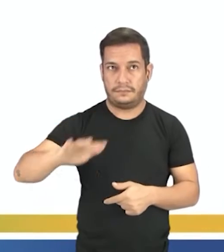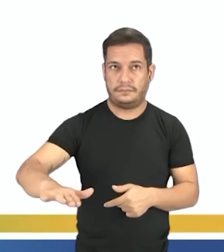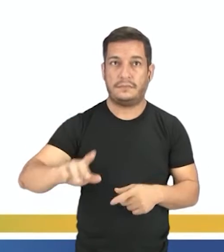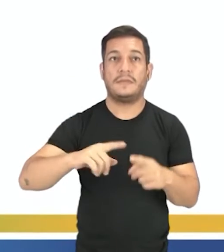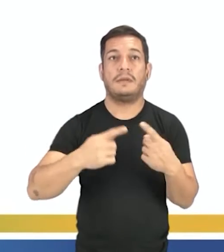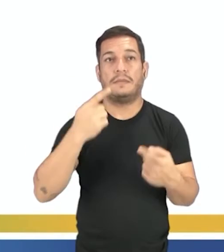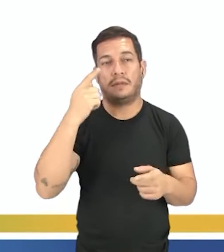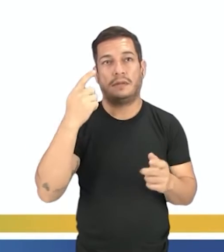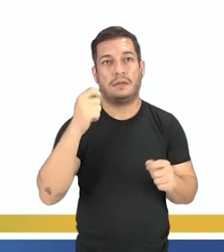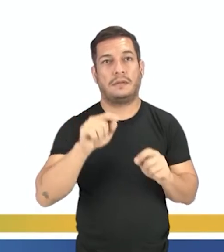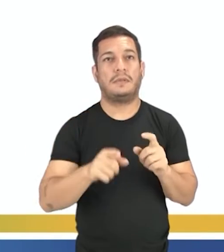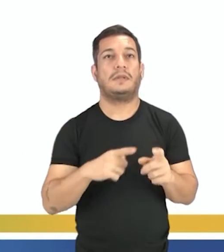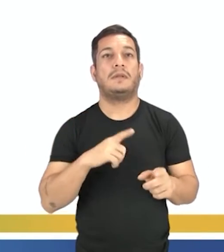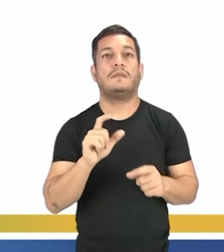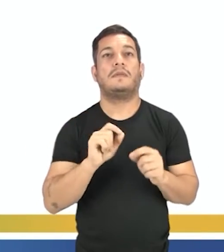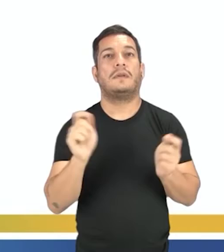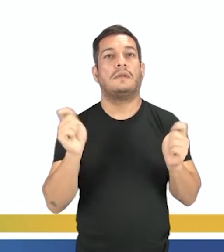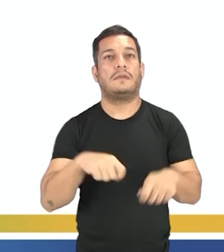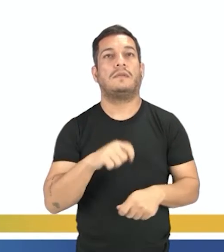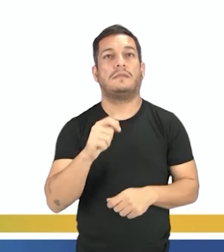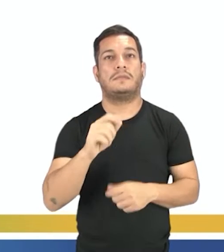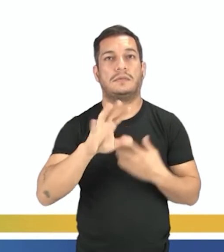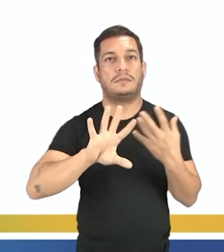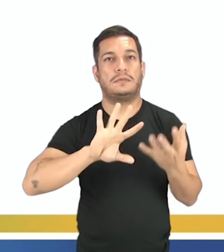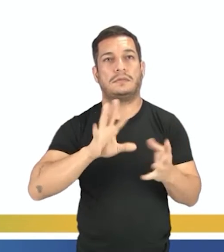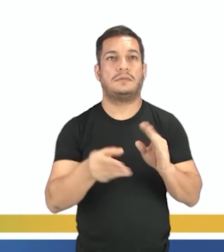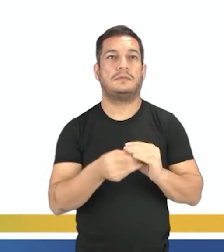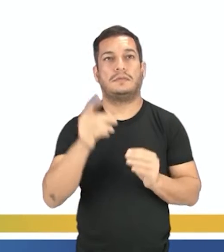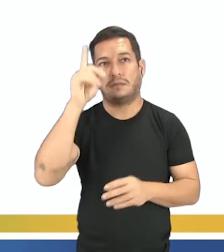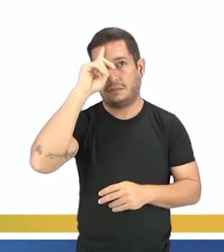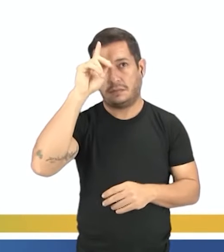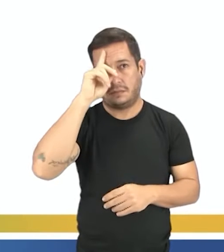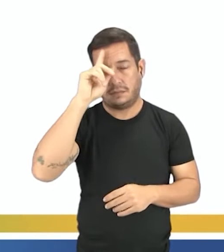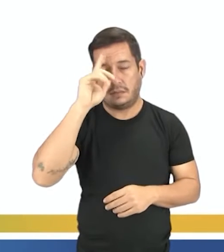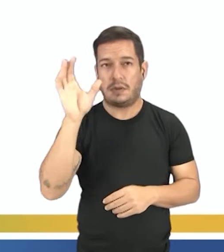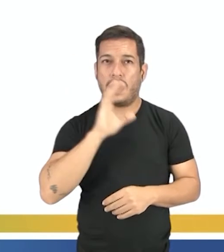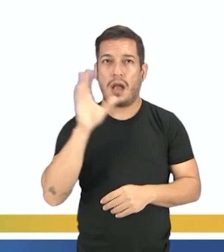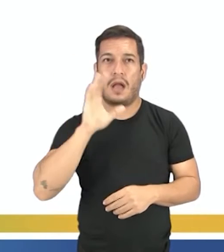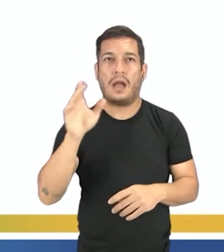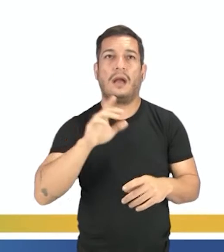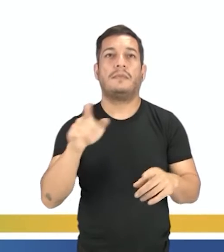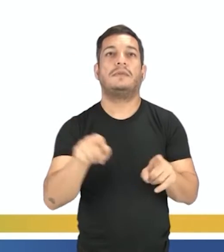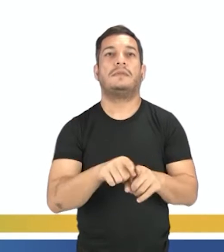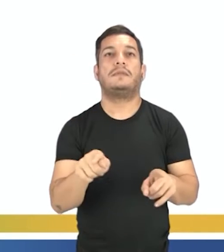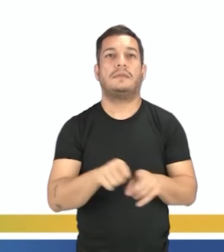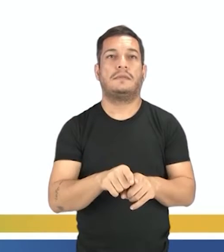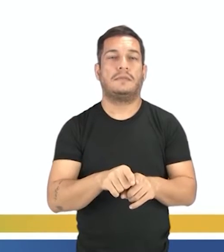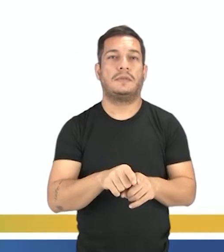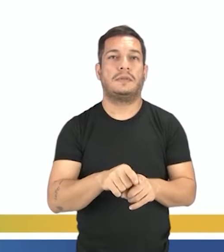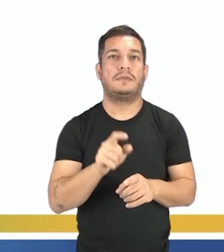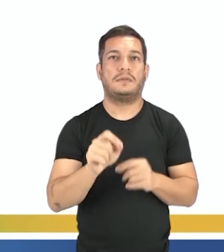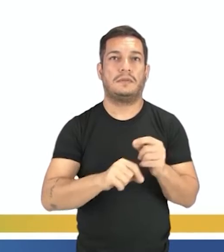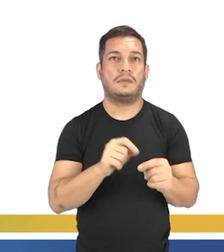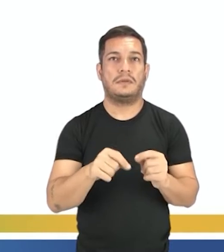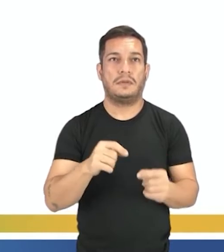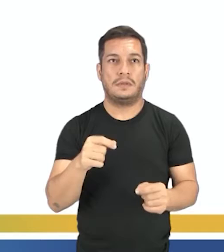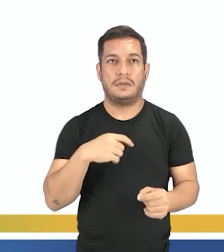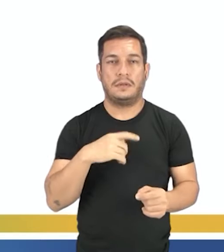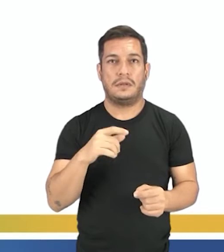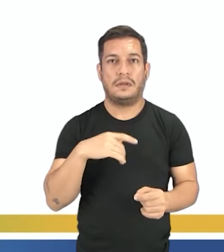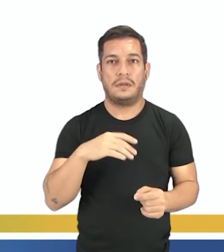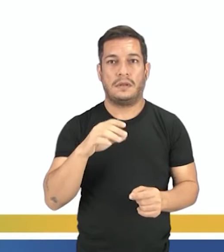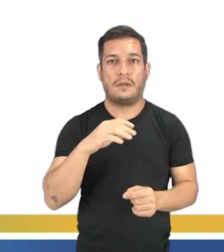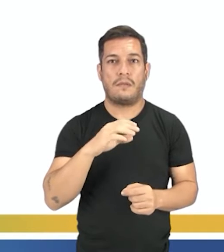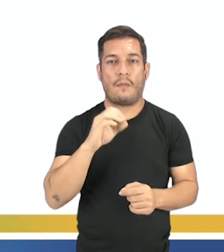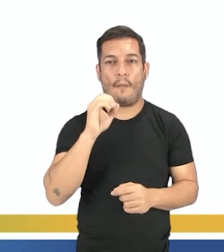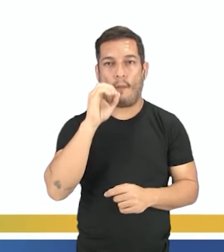Mas criou condições para que se transformasse em adultos precoces. E foi tirado das crianças a